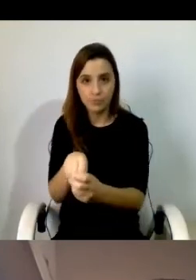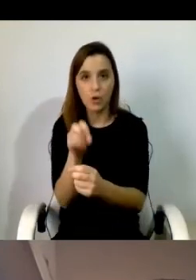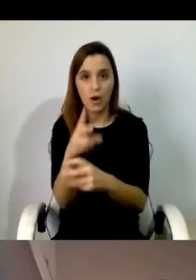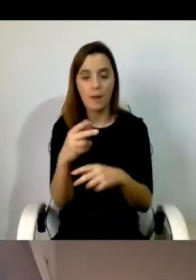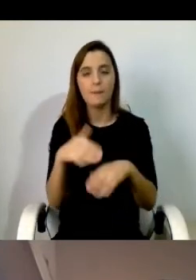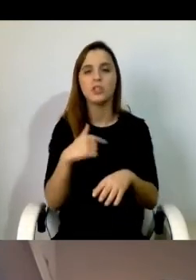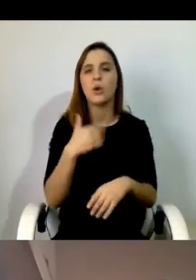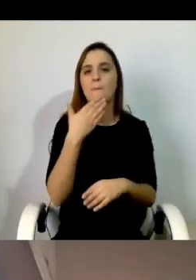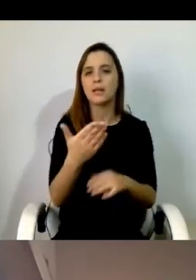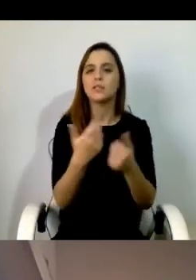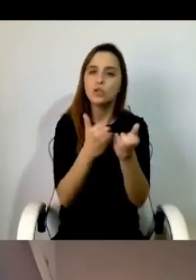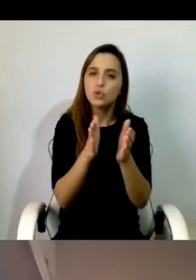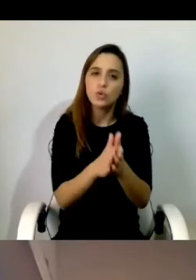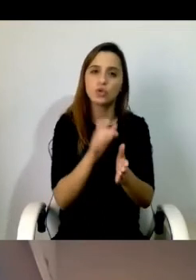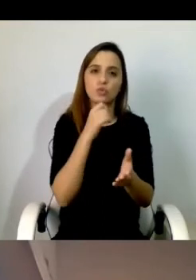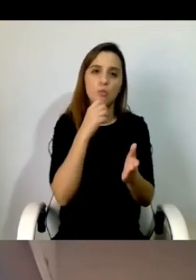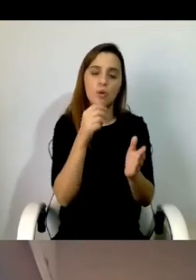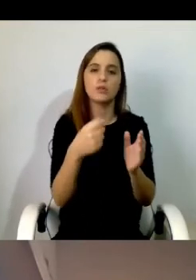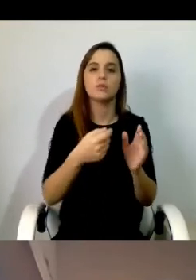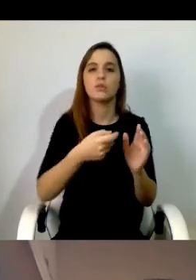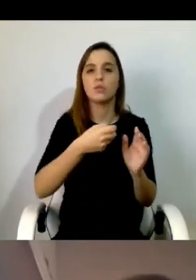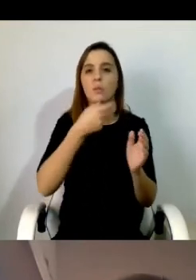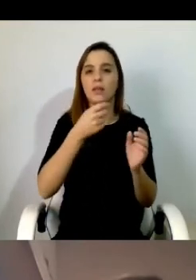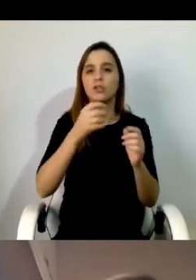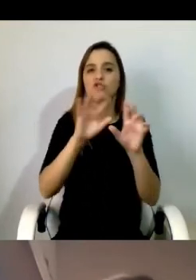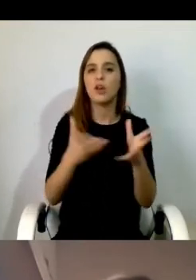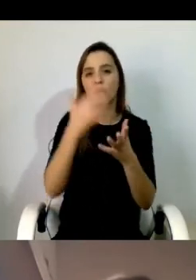que leiam com atenção o comentário geral número 5.